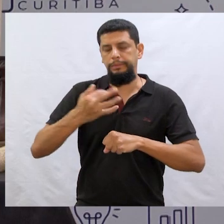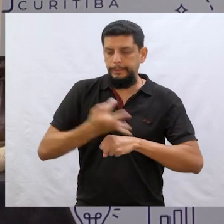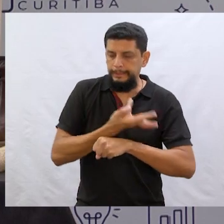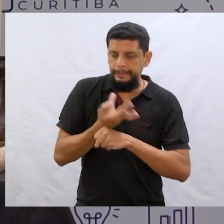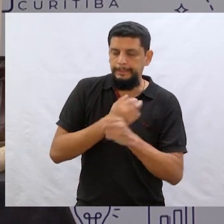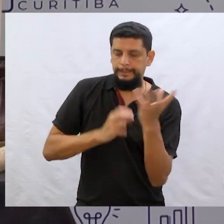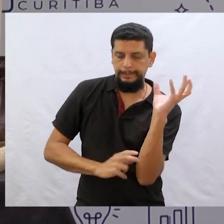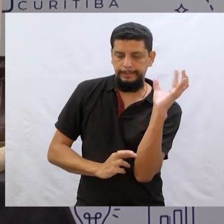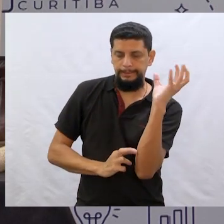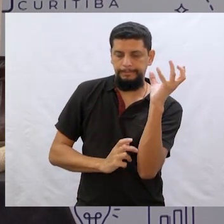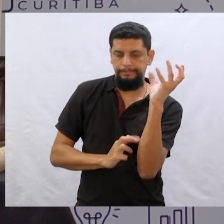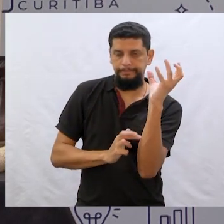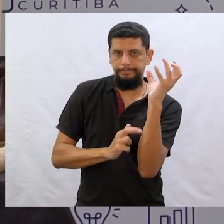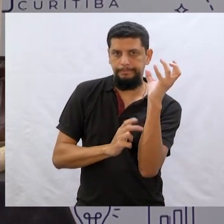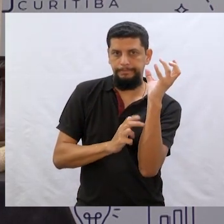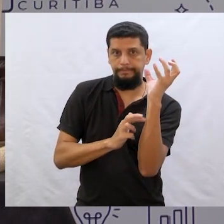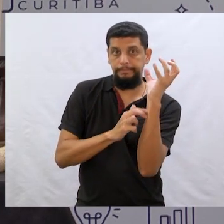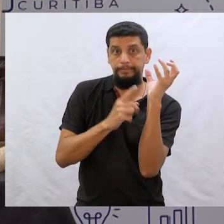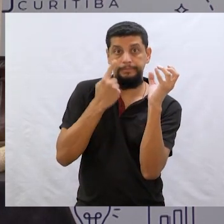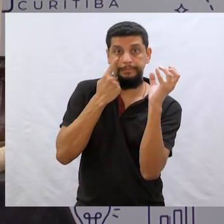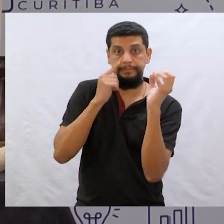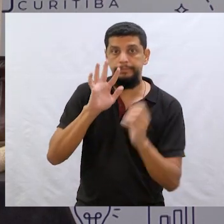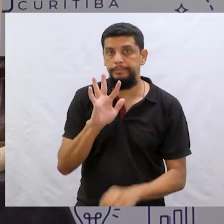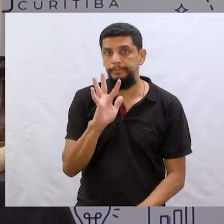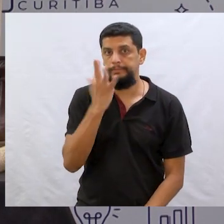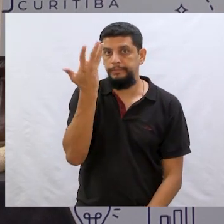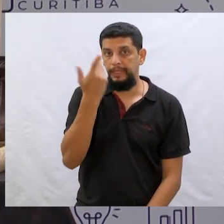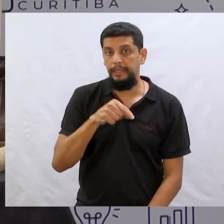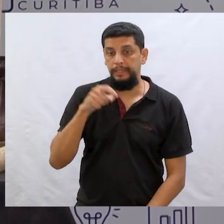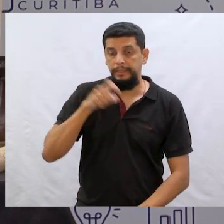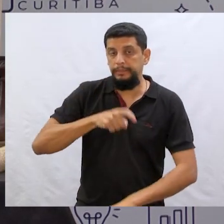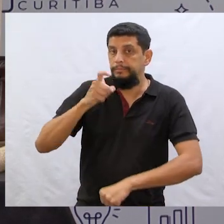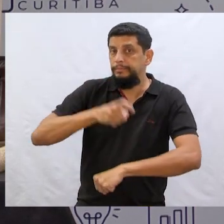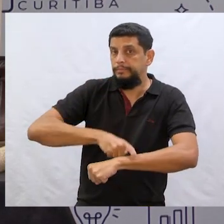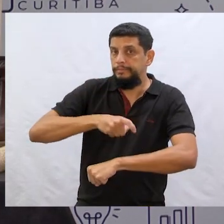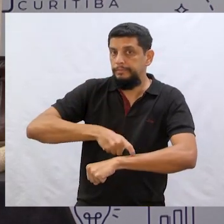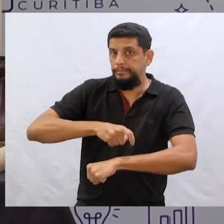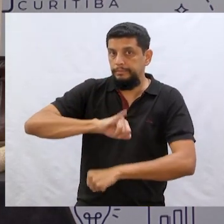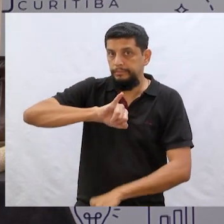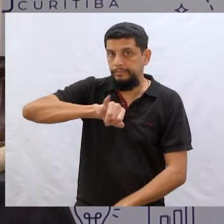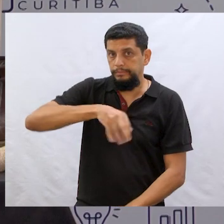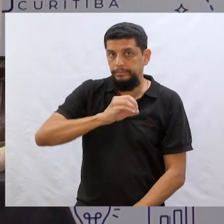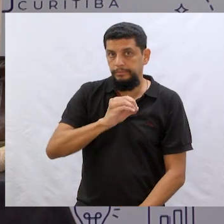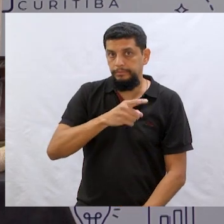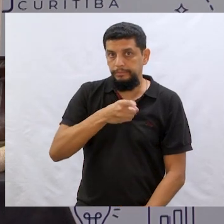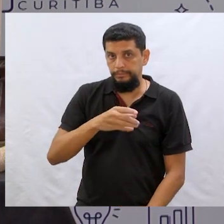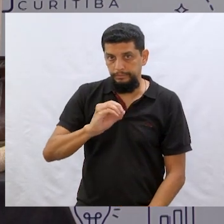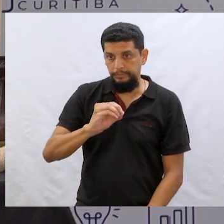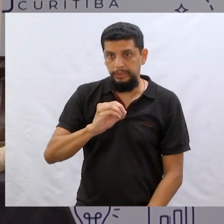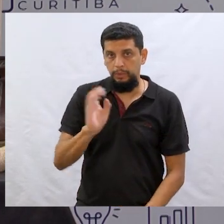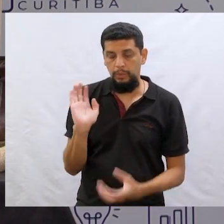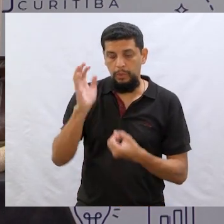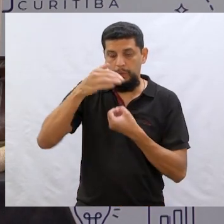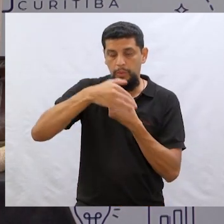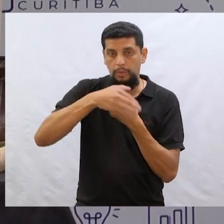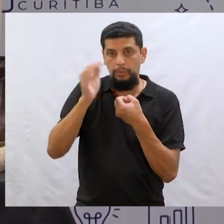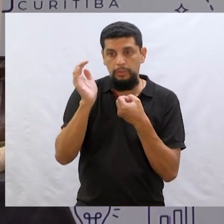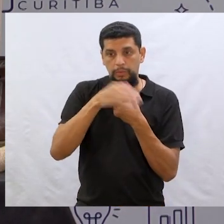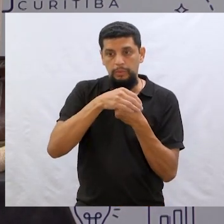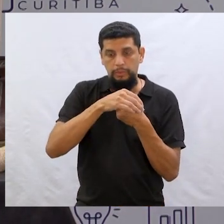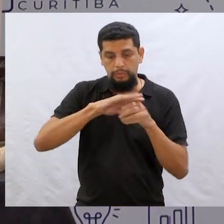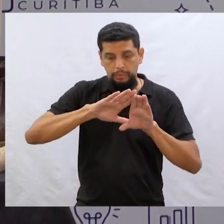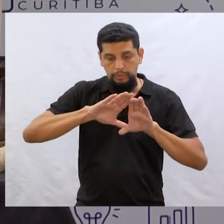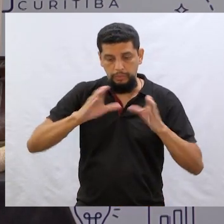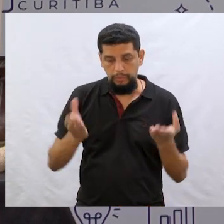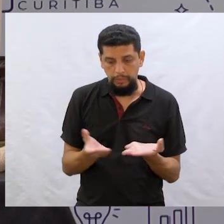subiu novamente. E olha só o que aconteceu. Nesse momento, então, João se escondeu lá dentro de uma